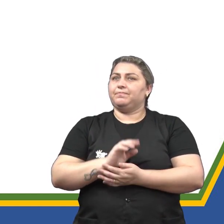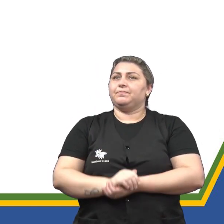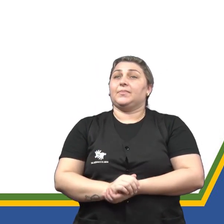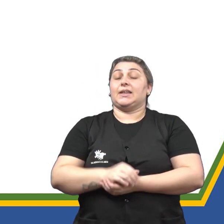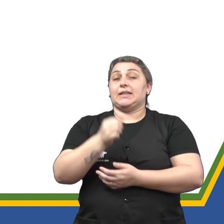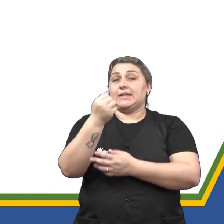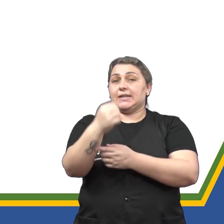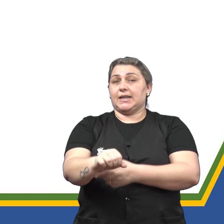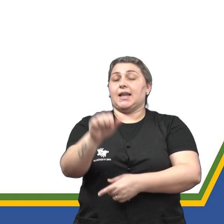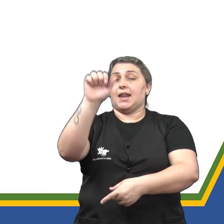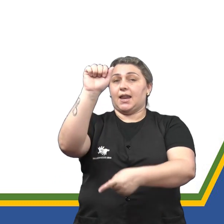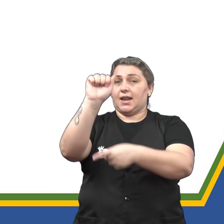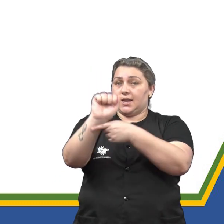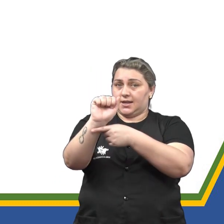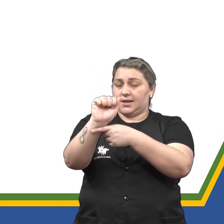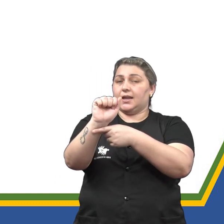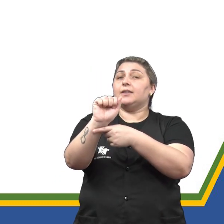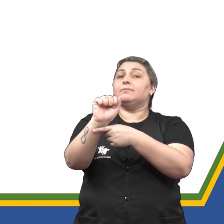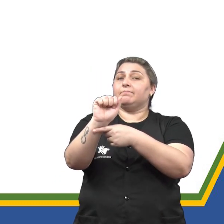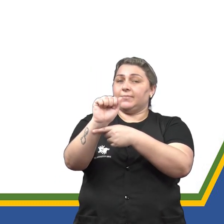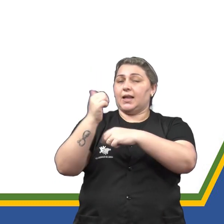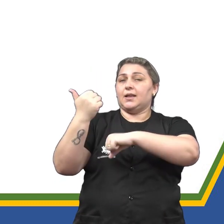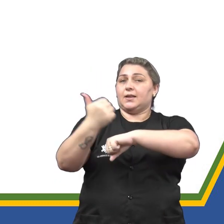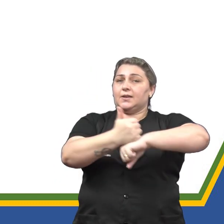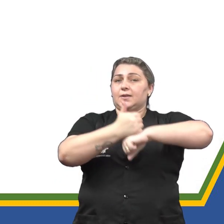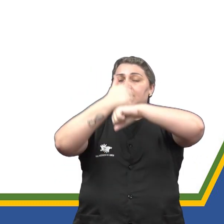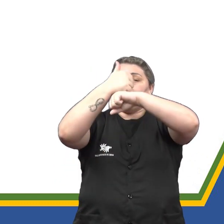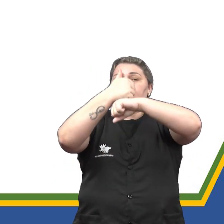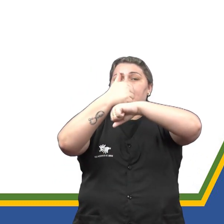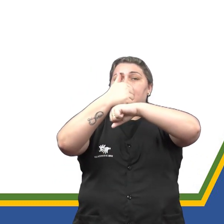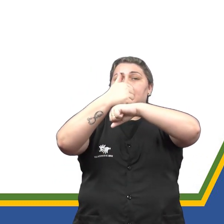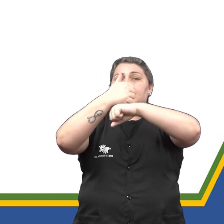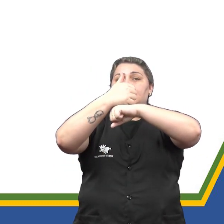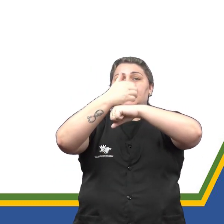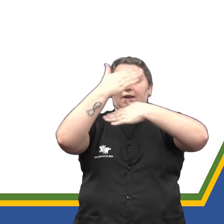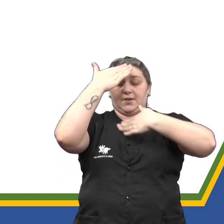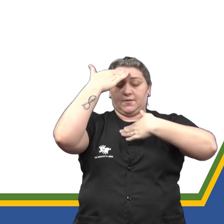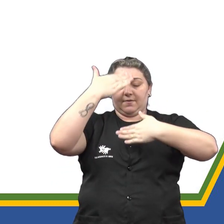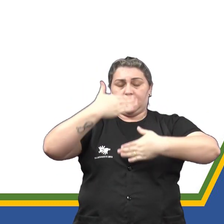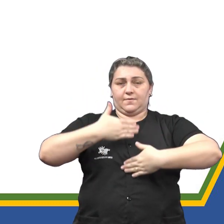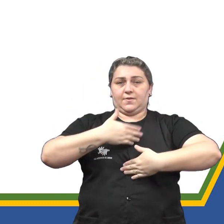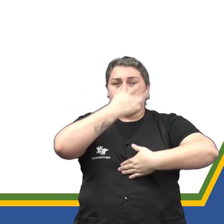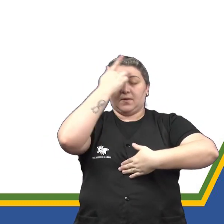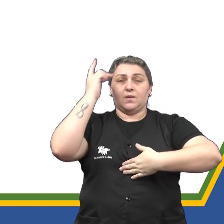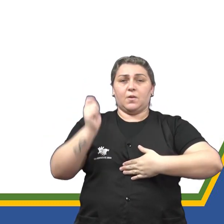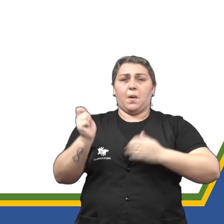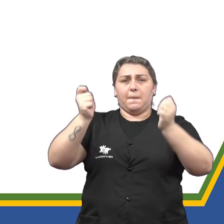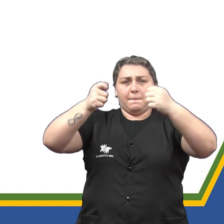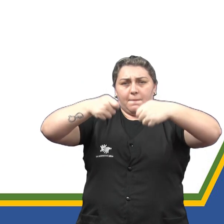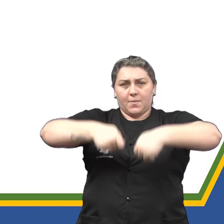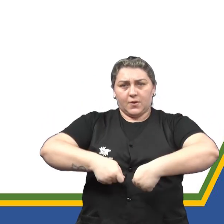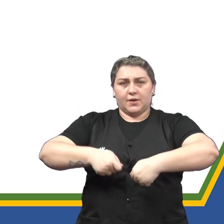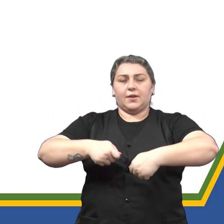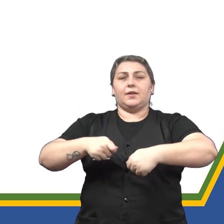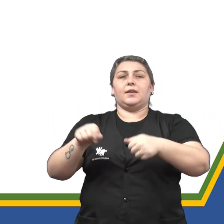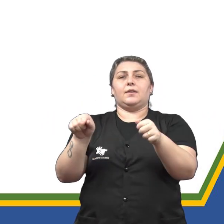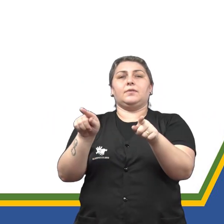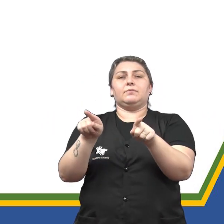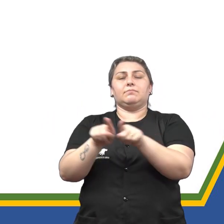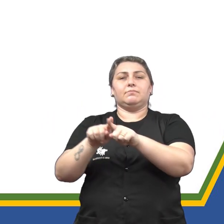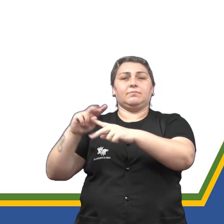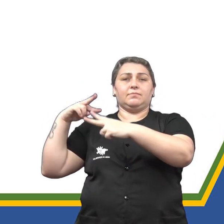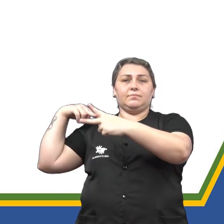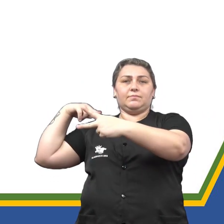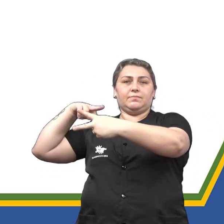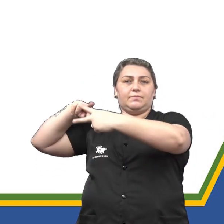Se você colocou a letra A, as qualidades físicas de uma pessoa, um potencial definido geneticamente que